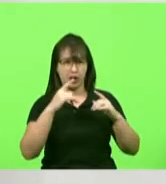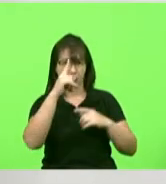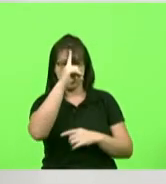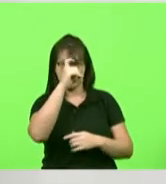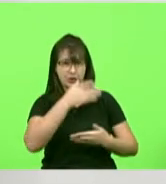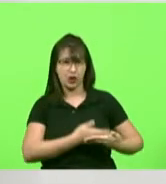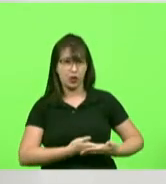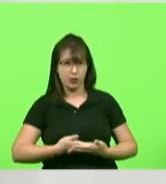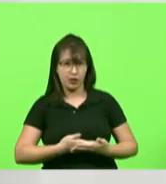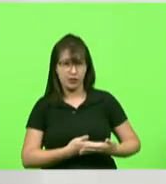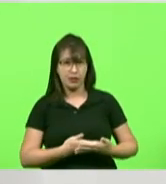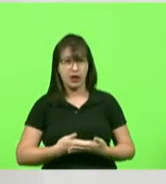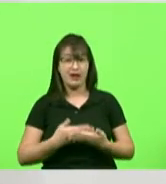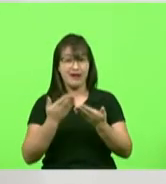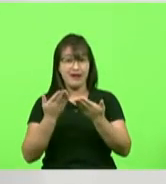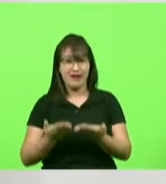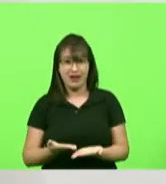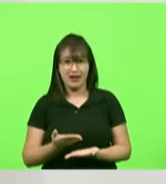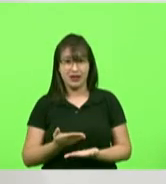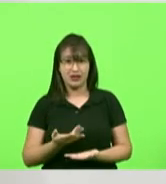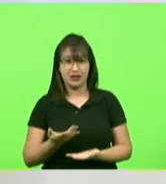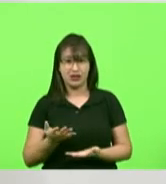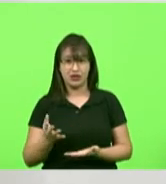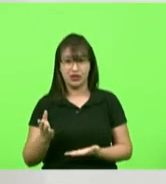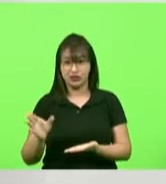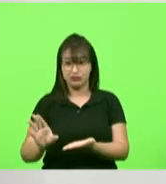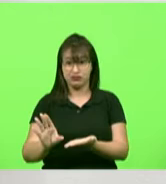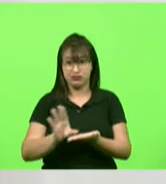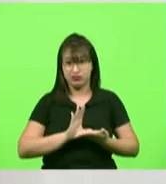desses profissionais não recebe aquele adicional